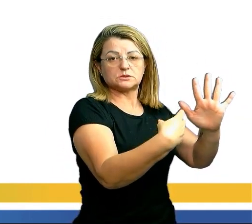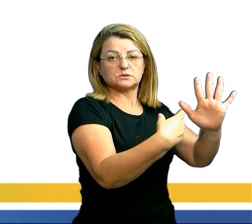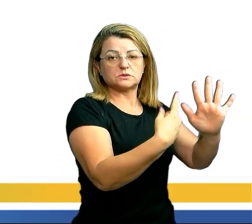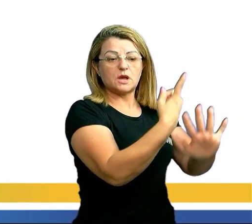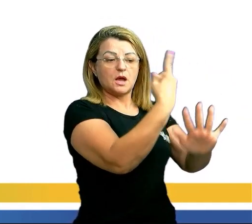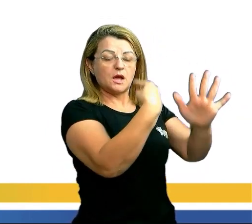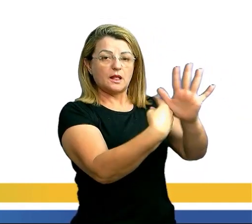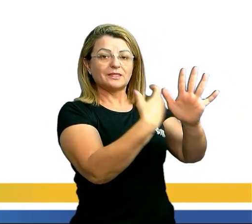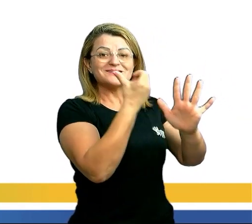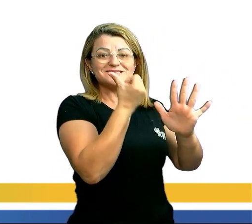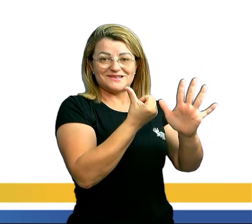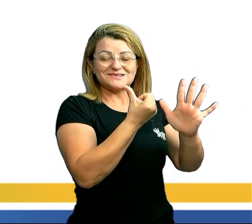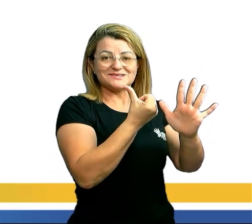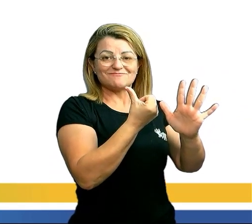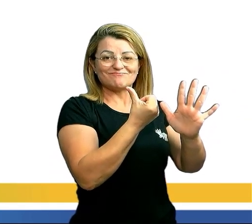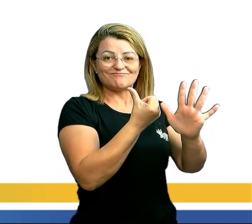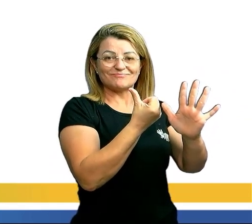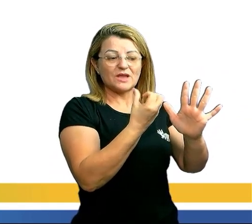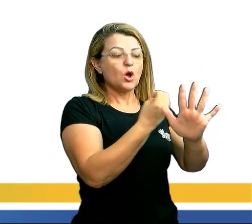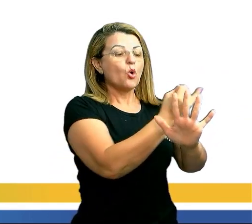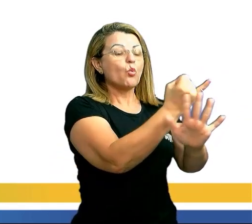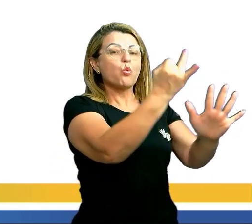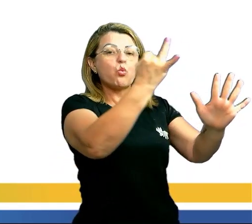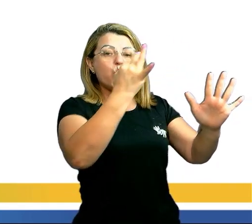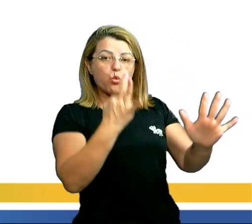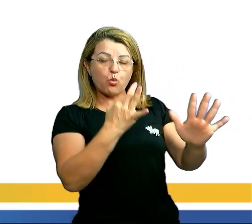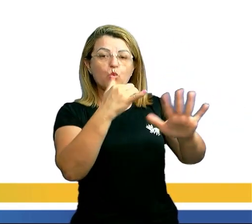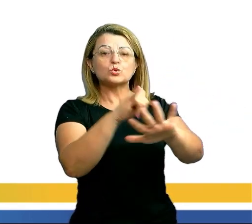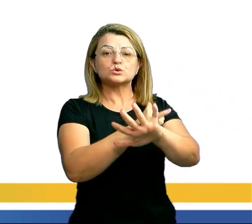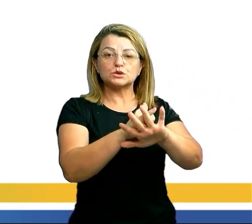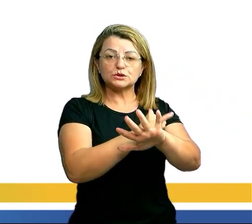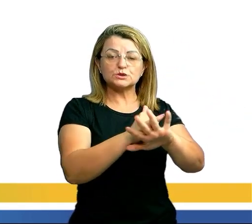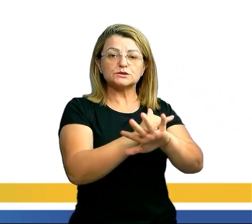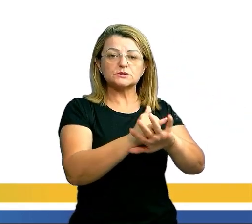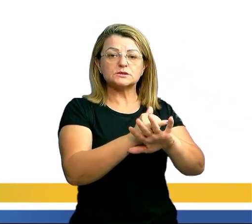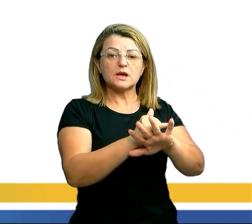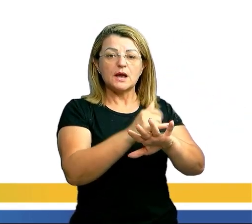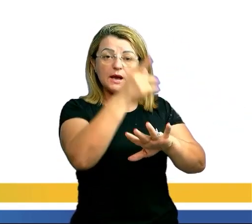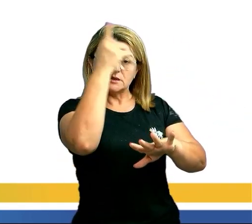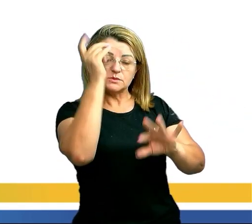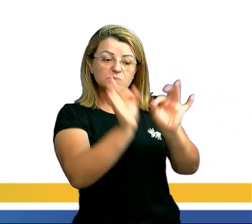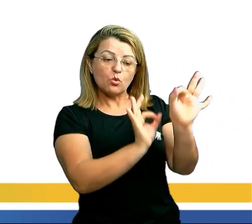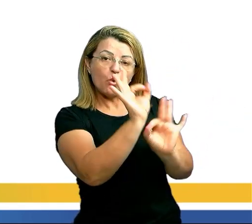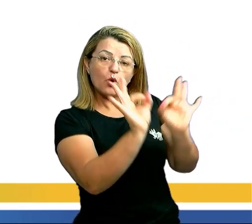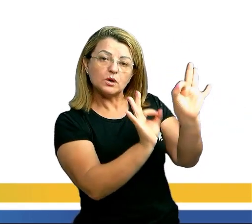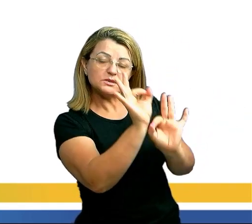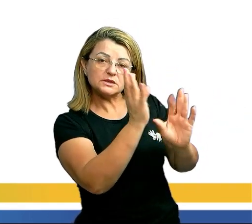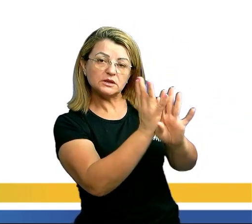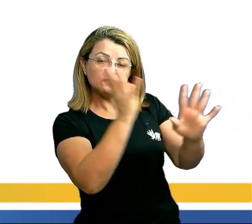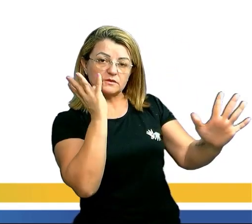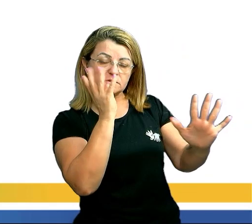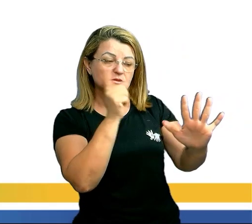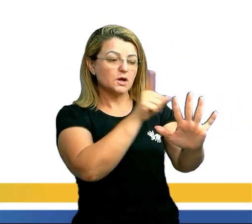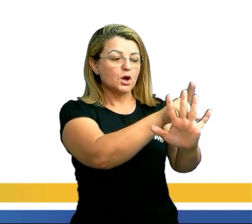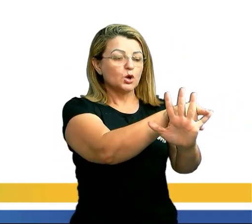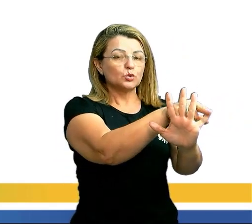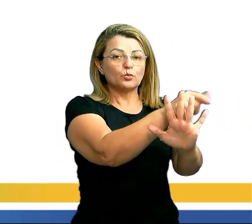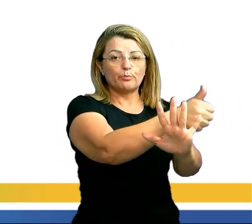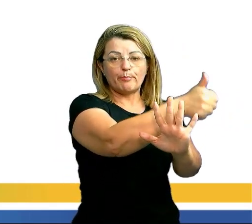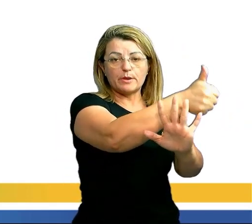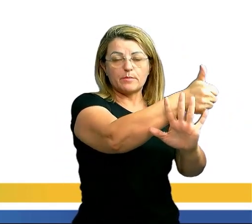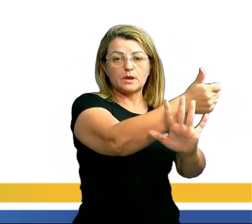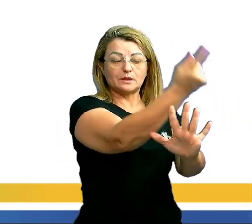pessoas. De quantas formas diferentes essas pessoas poderiam estar ordenadas do primeiro ao último lugar?